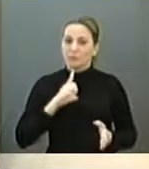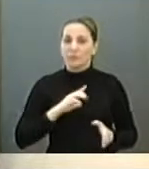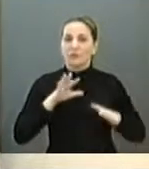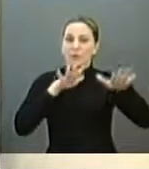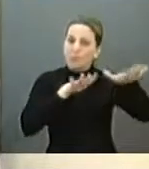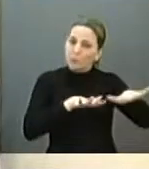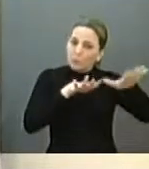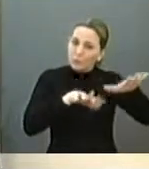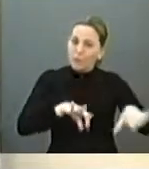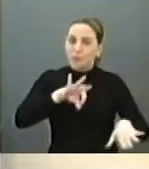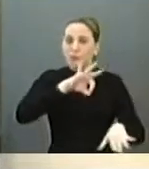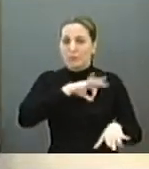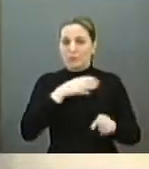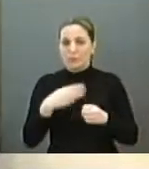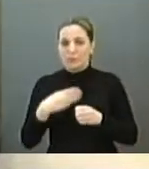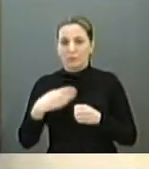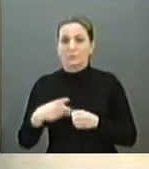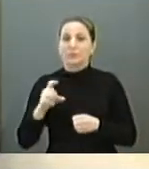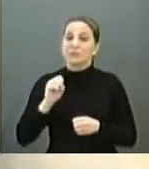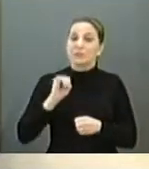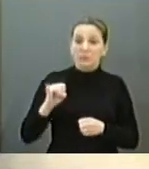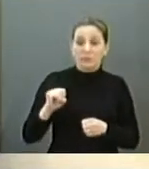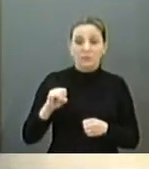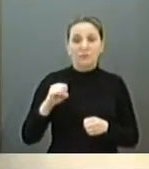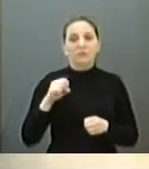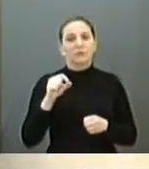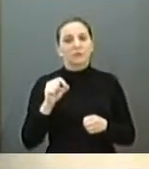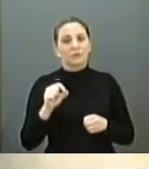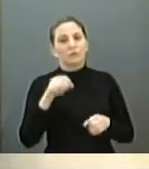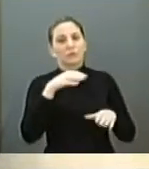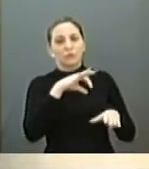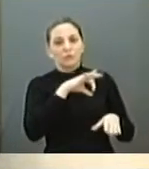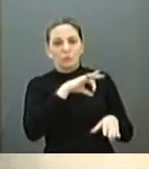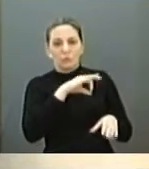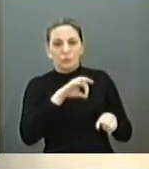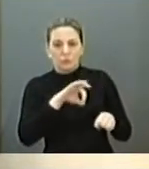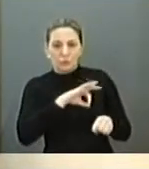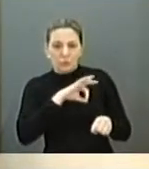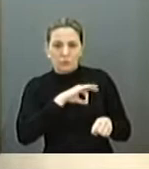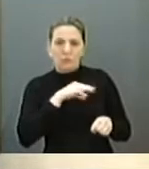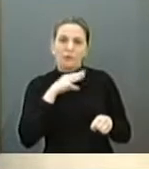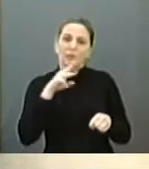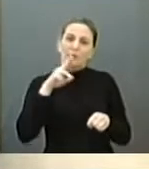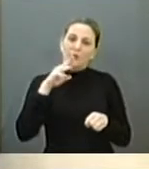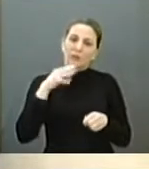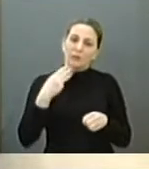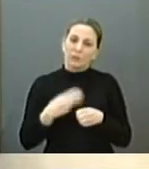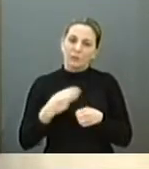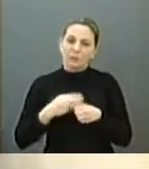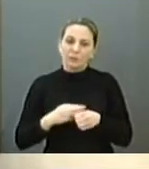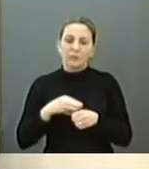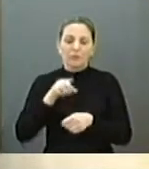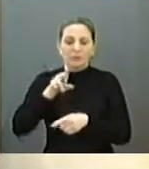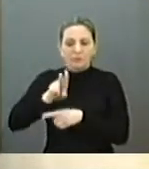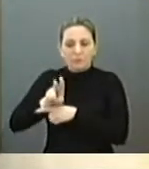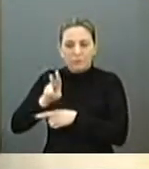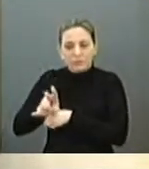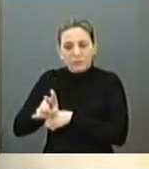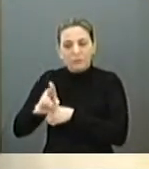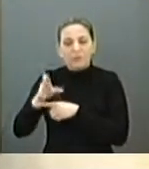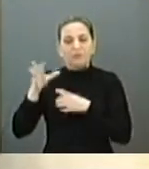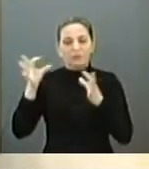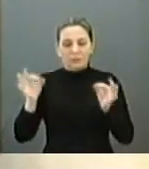movimento da guarda para ver se essa ação para os guardas tornarem-se vigilantes, ela é legal.